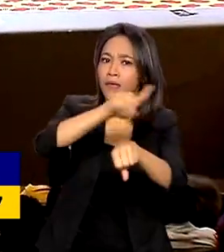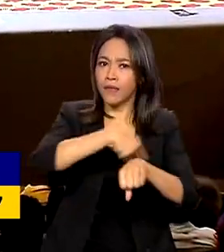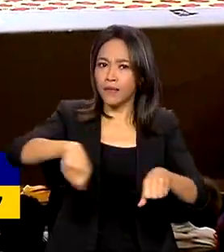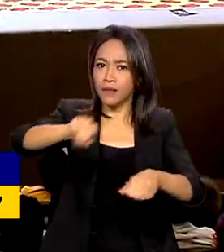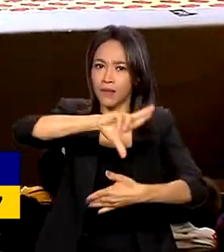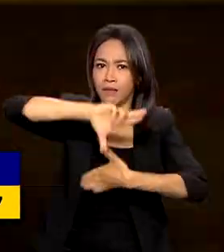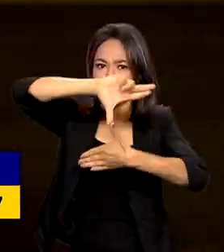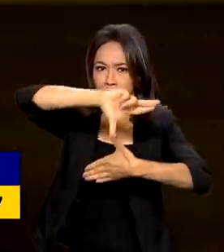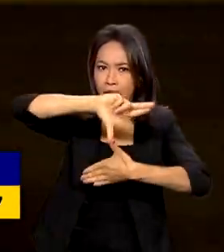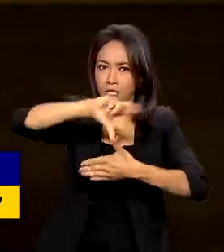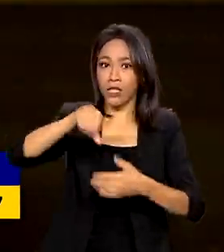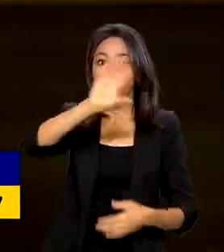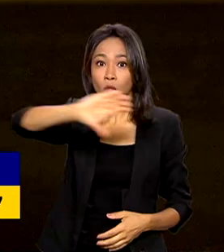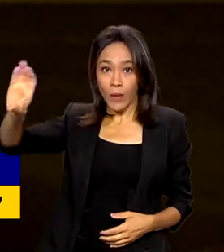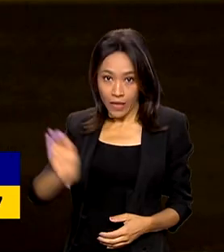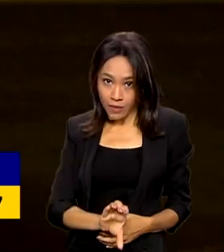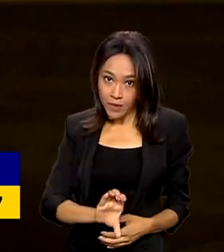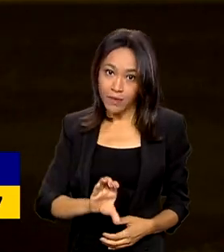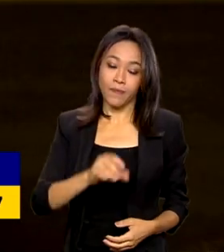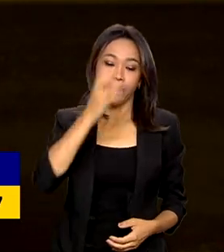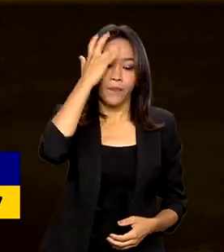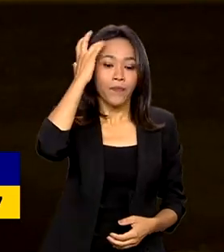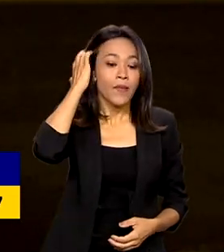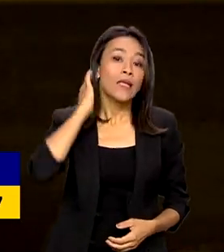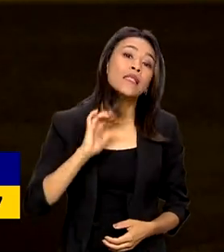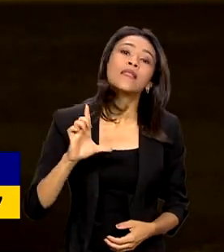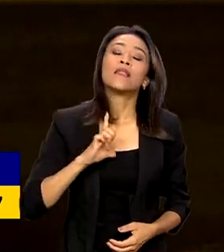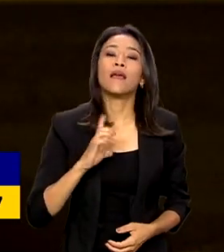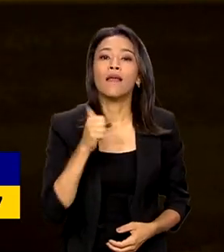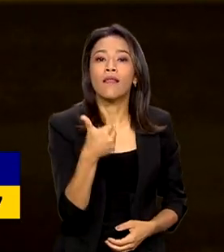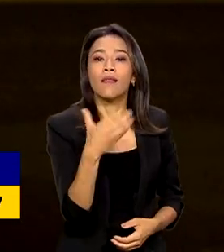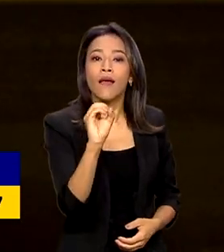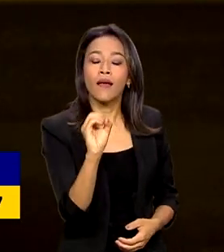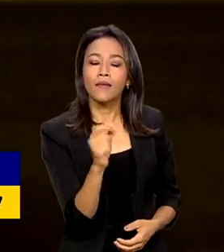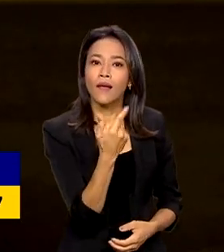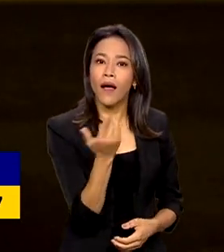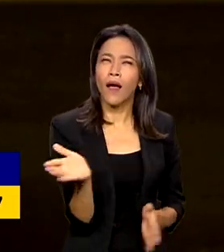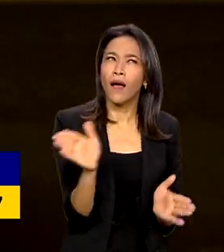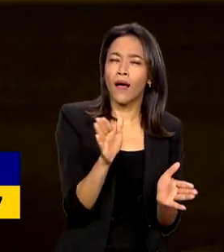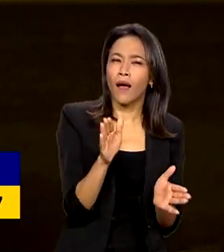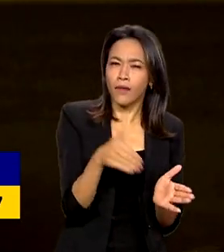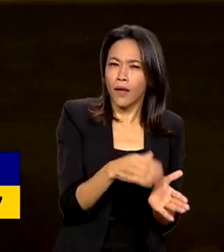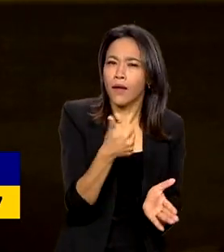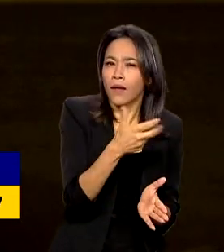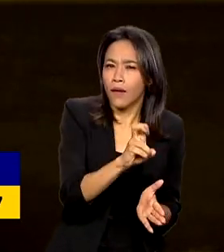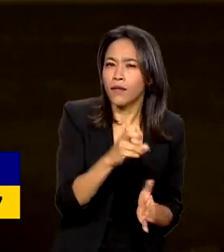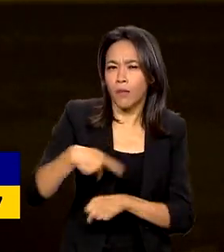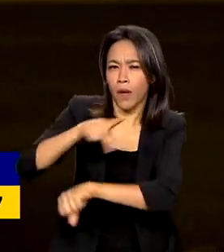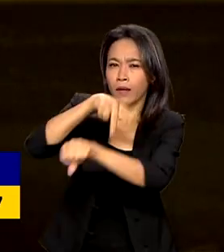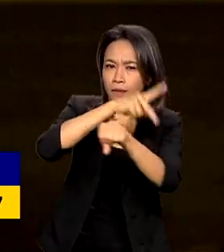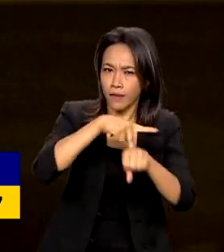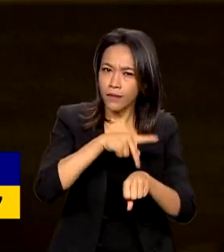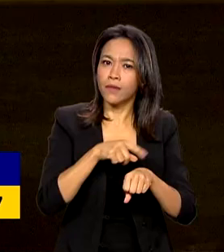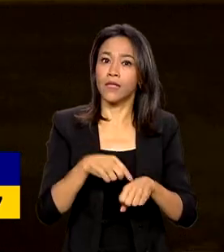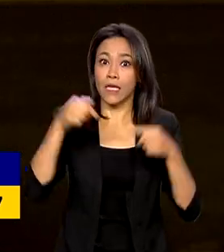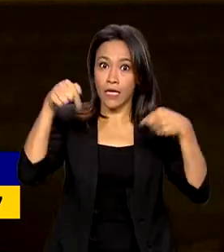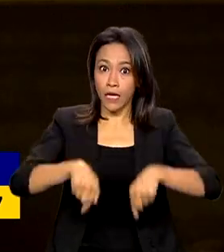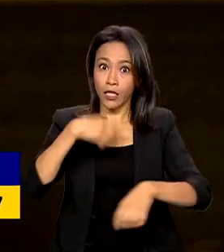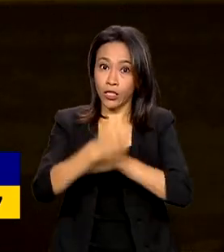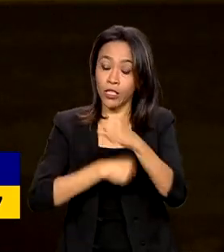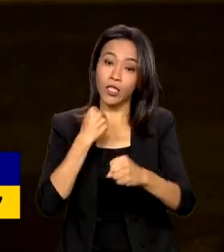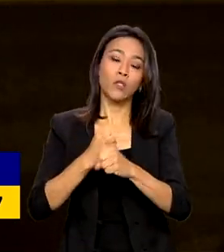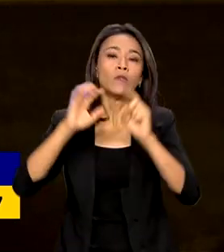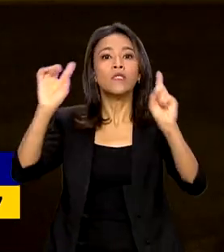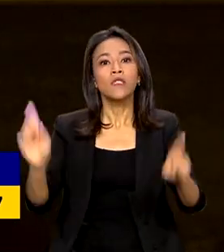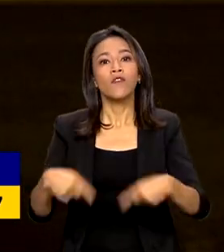e do Caribe. Cada ano a gente articula cerca de 10 a 15 países fora o Brasil e esse ano especialmente a gente está com o desafio de